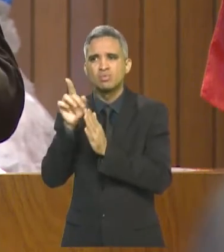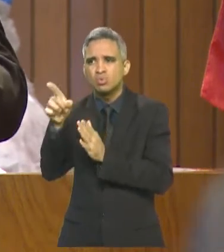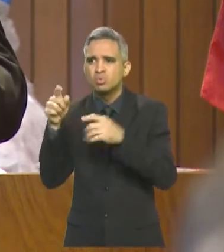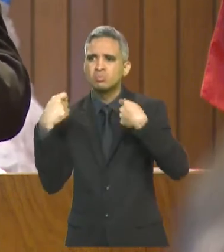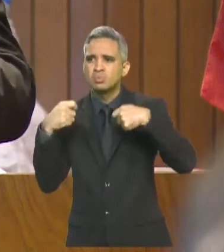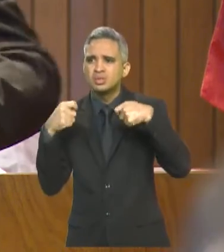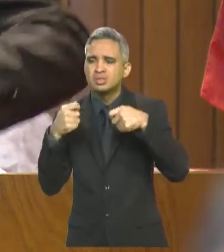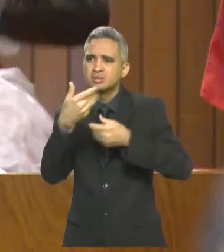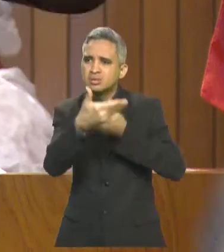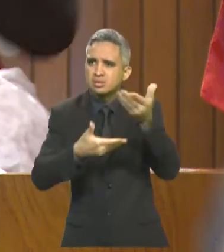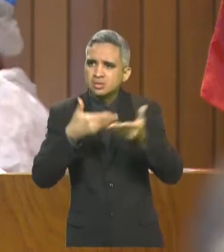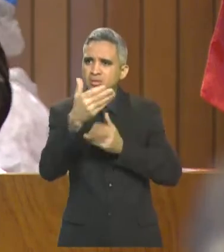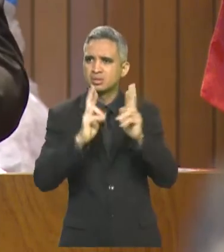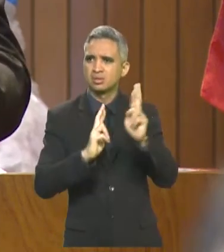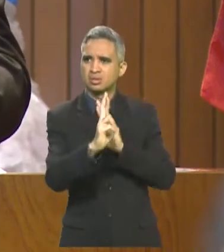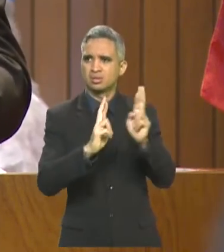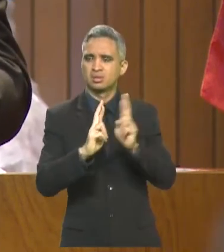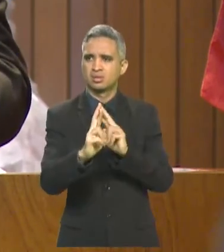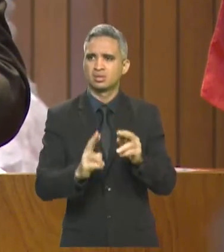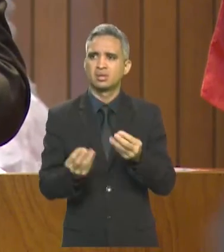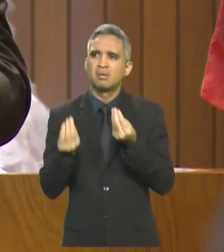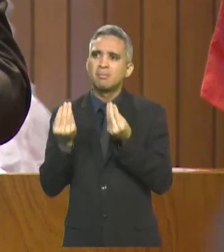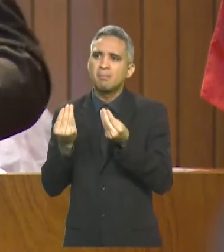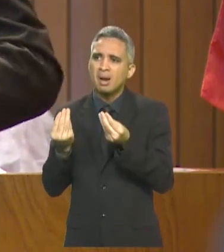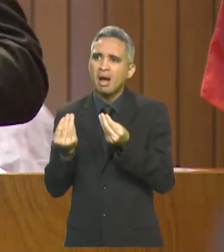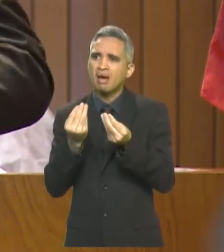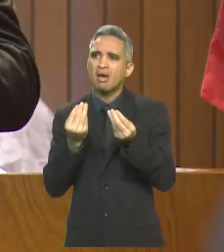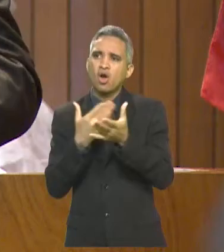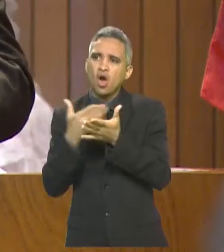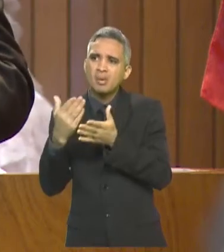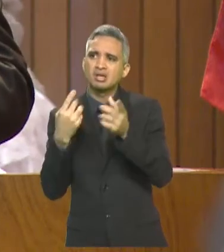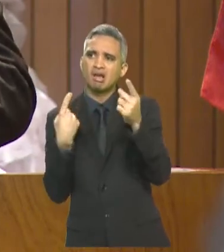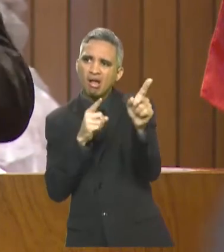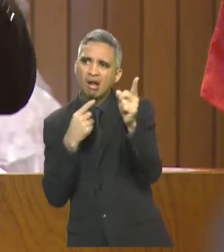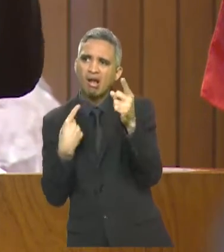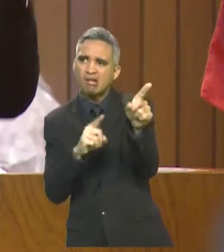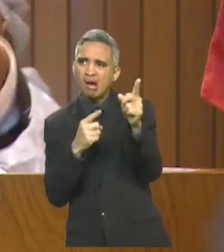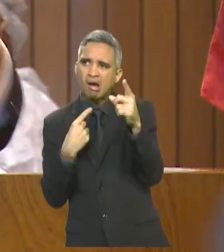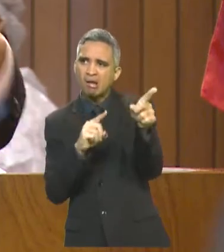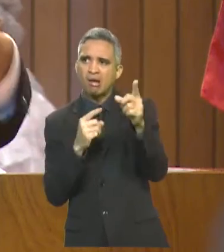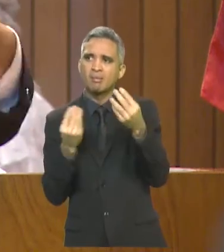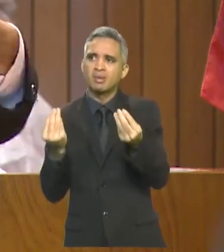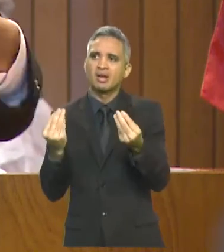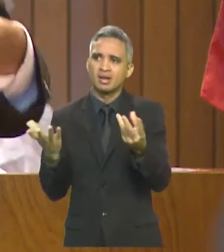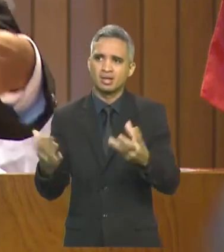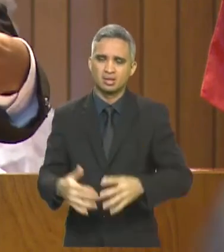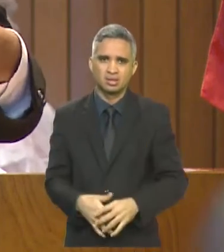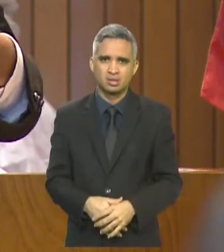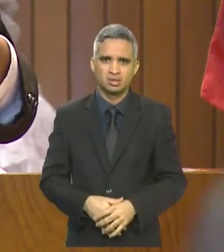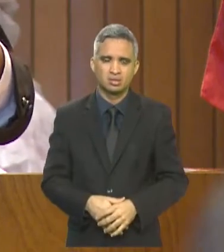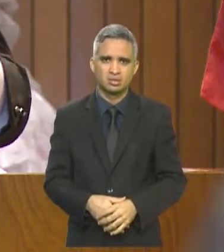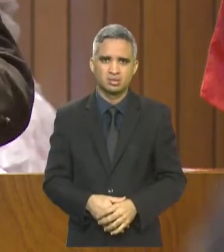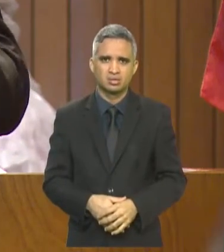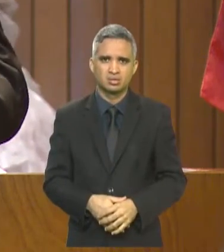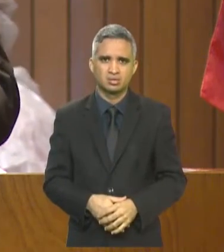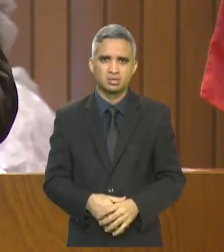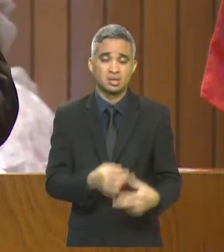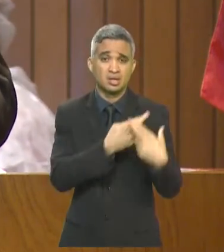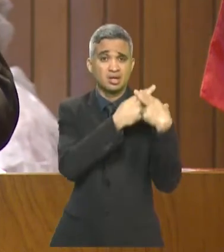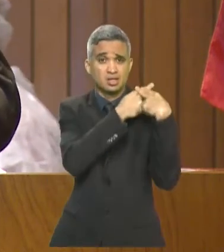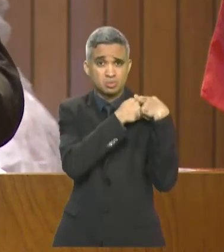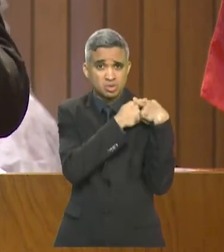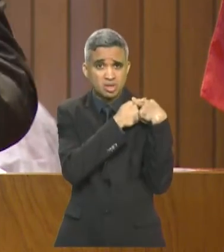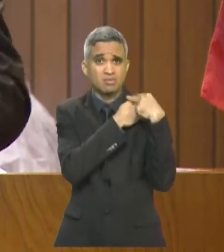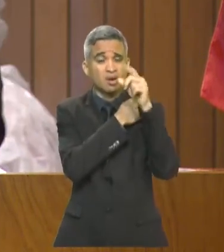que confiou em vossa excelência, dois mandatos de governador, para que possa bem administrar o dinheiro público, e